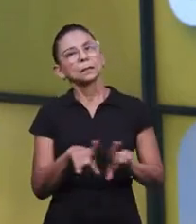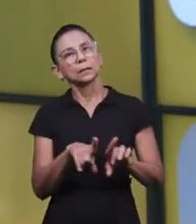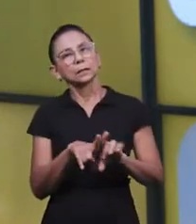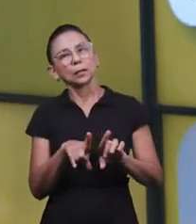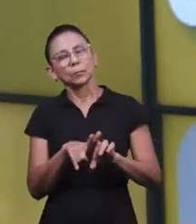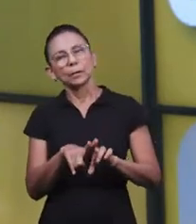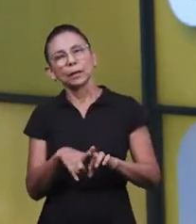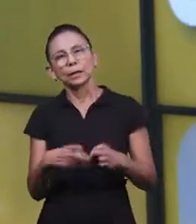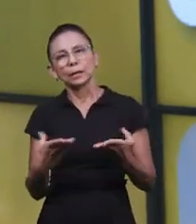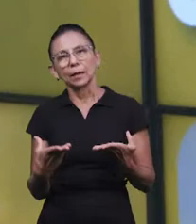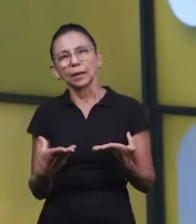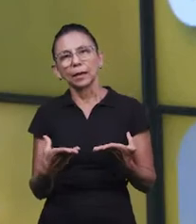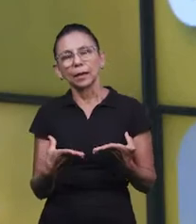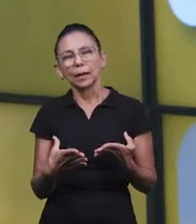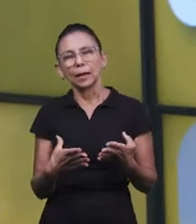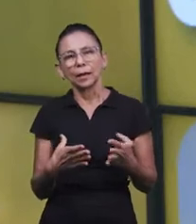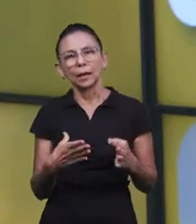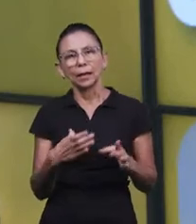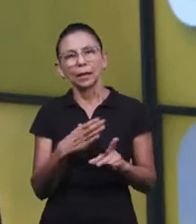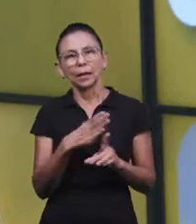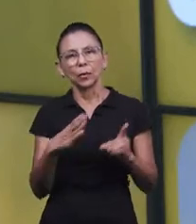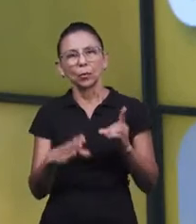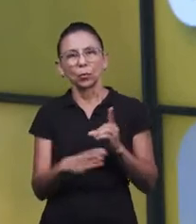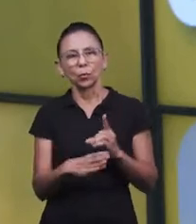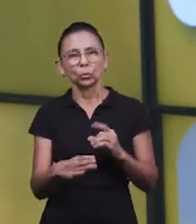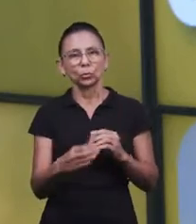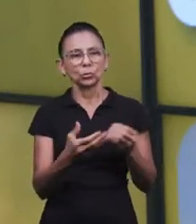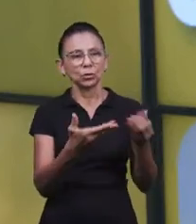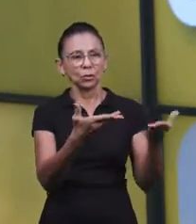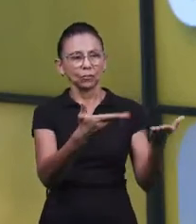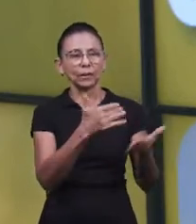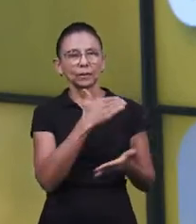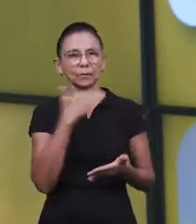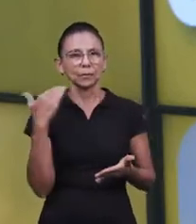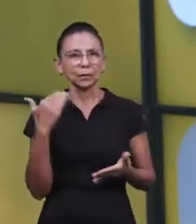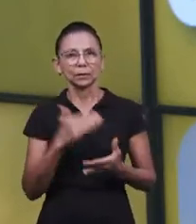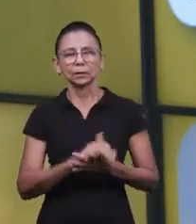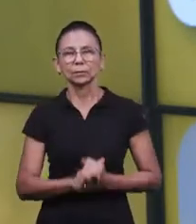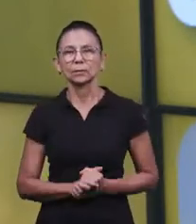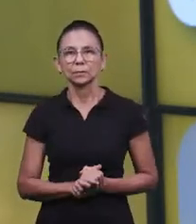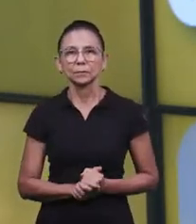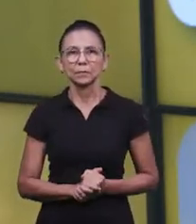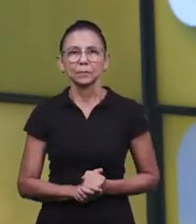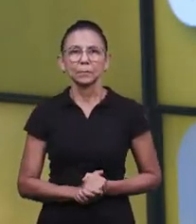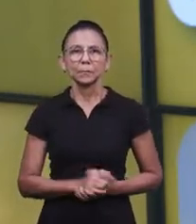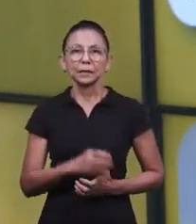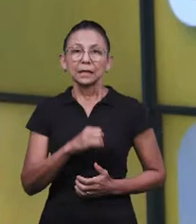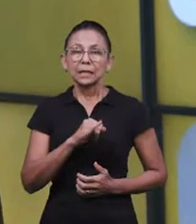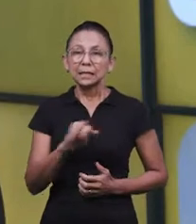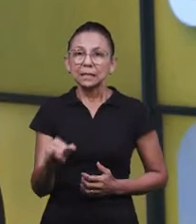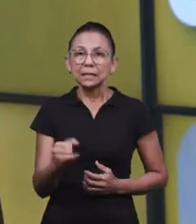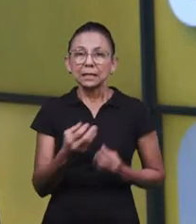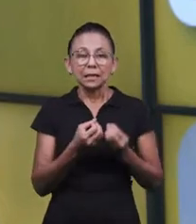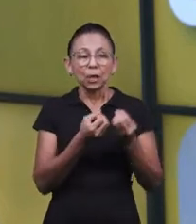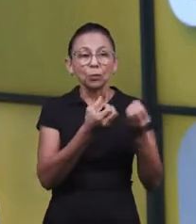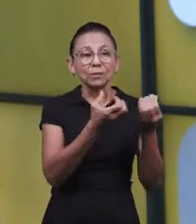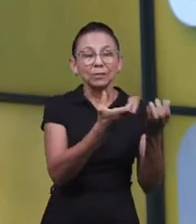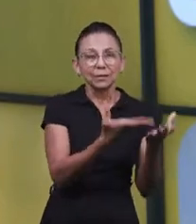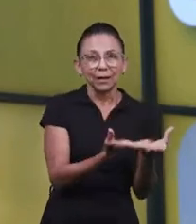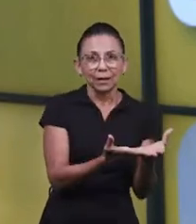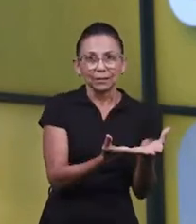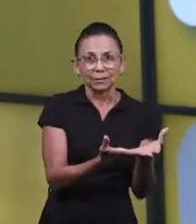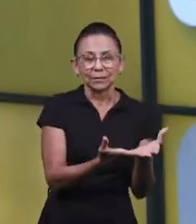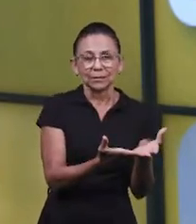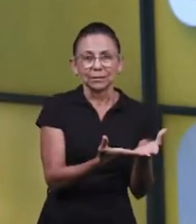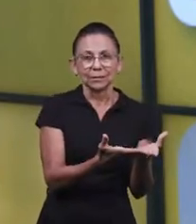de novembro, né, que é o culto aos mortos, se não ofertassem esses doces, se não ofertassem esses guloseimas, esses mortos voltariam